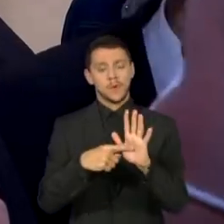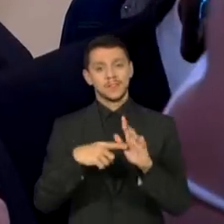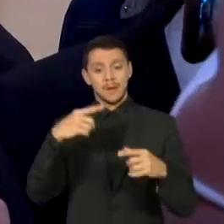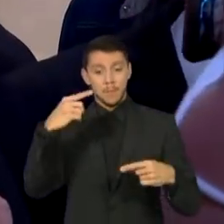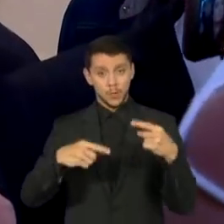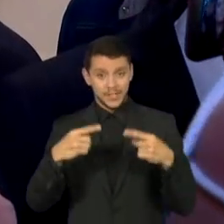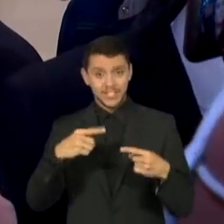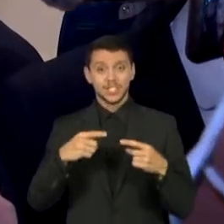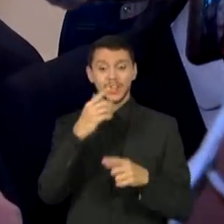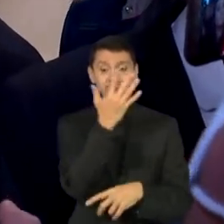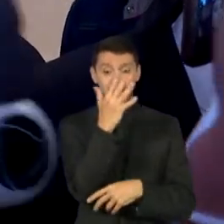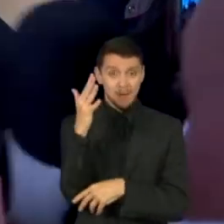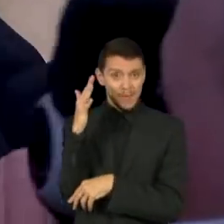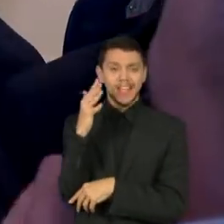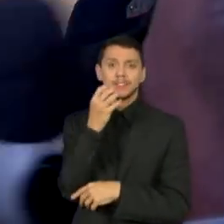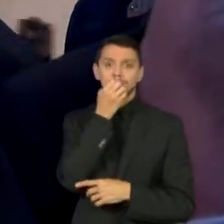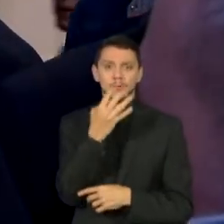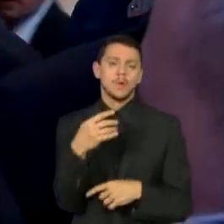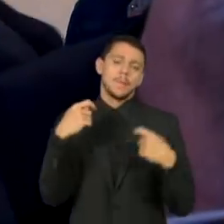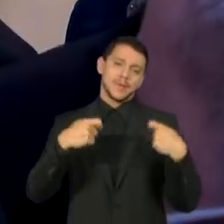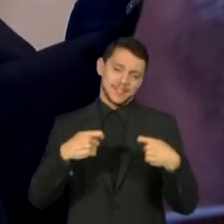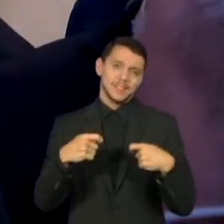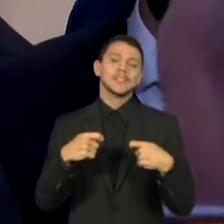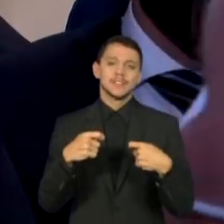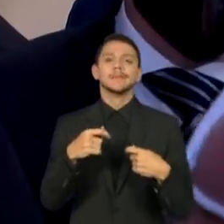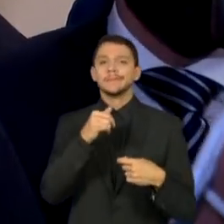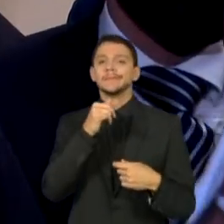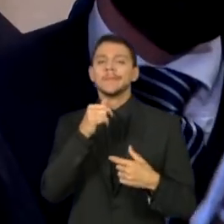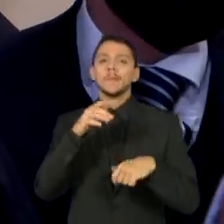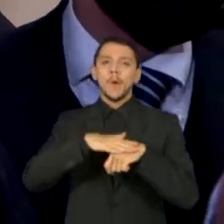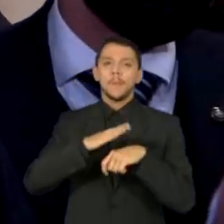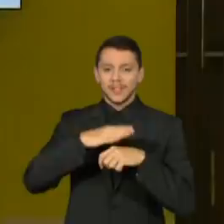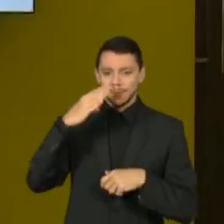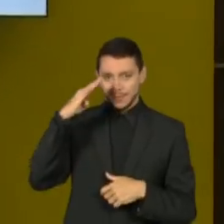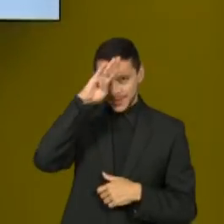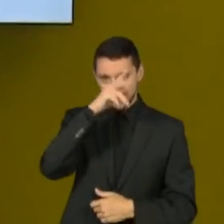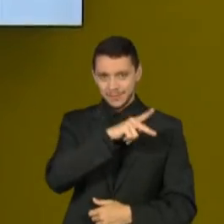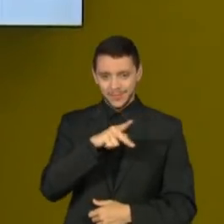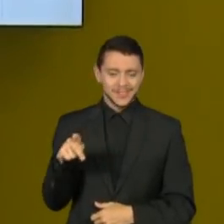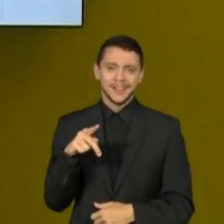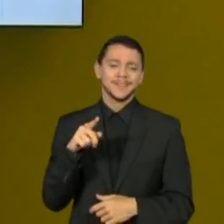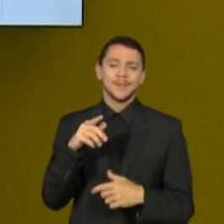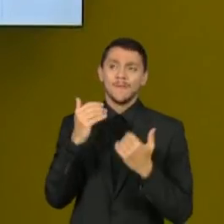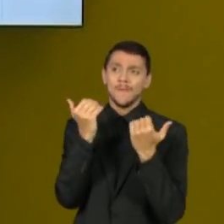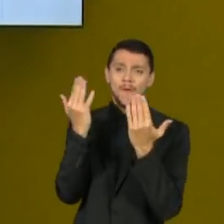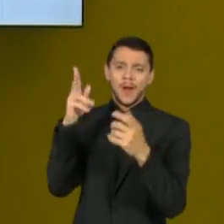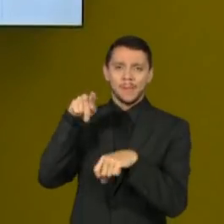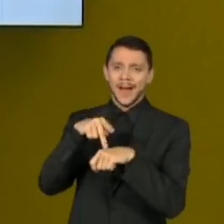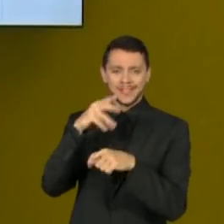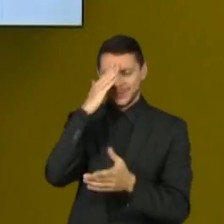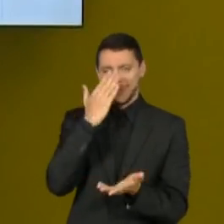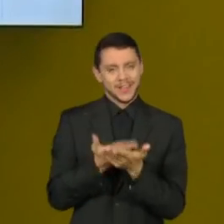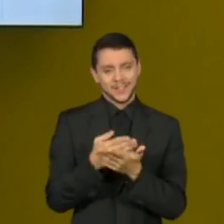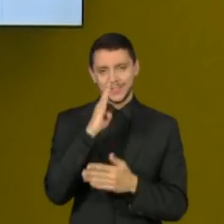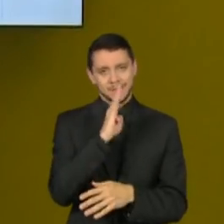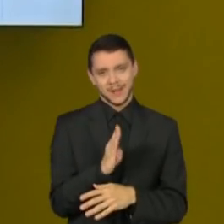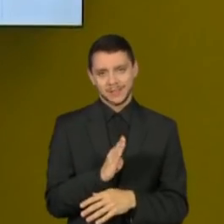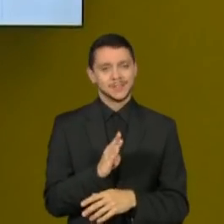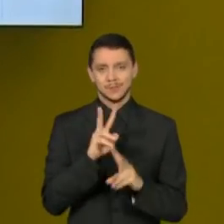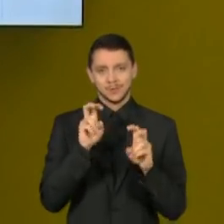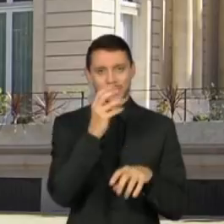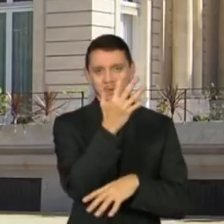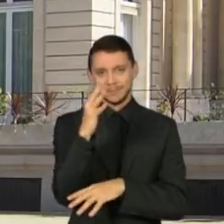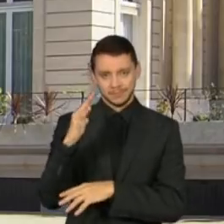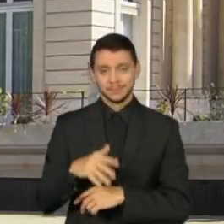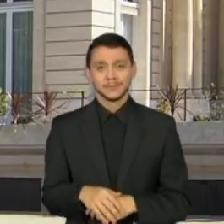Na gestão Bolsonaro, perdemos completamente a credibilidade lá fora. A OCDE tem sede em Paris e foi